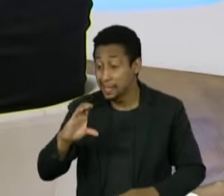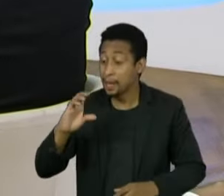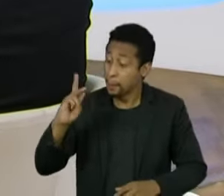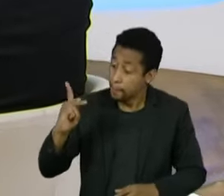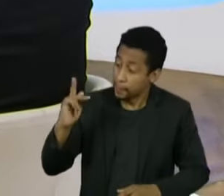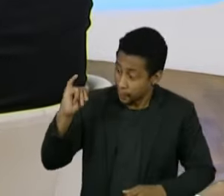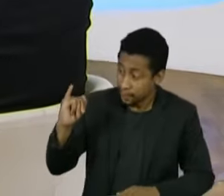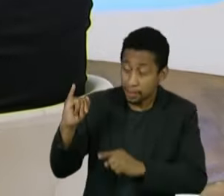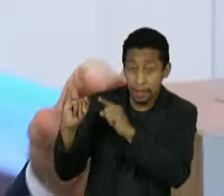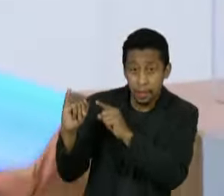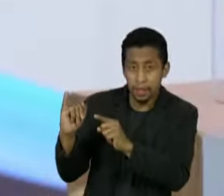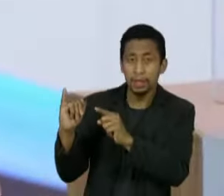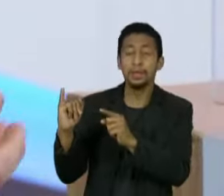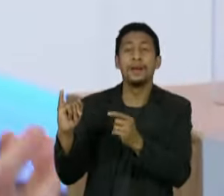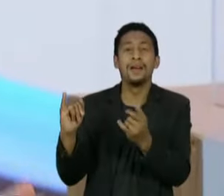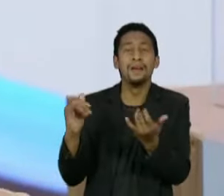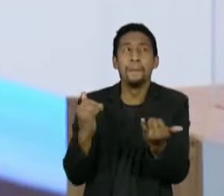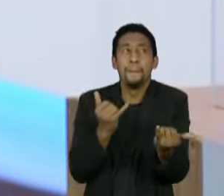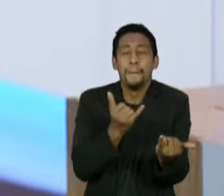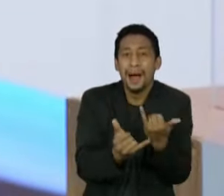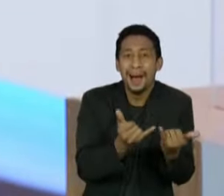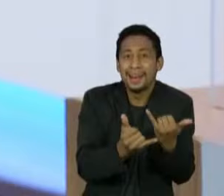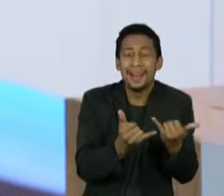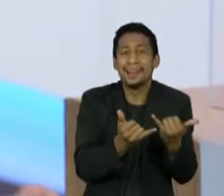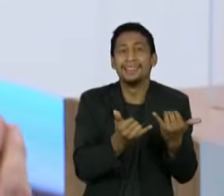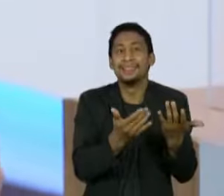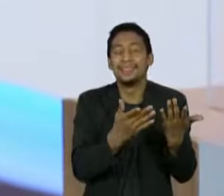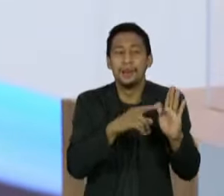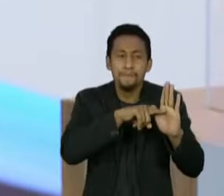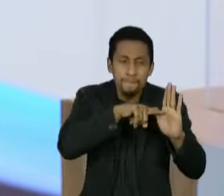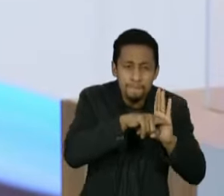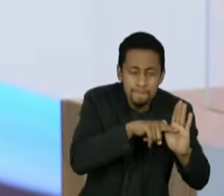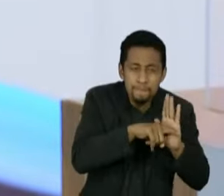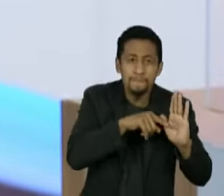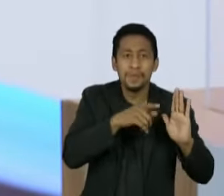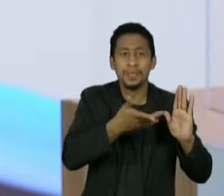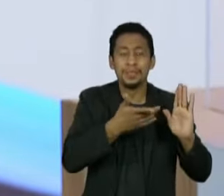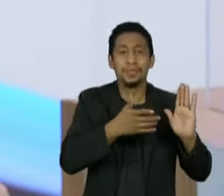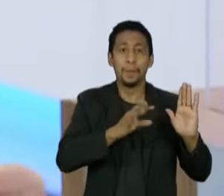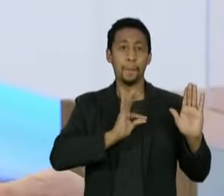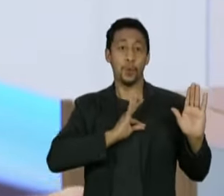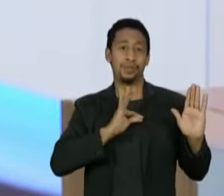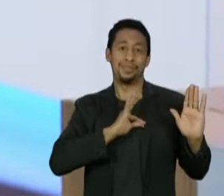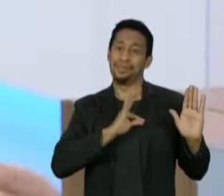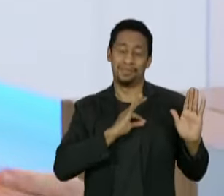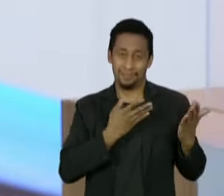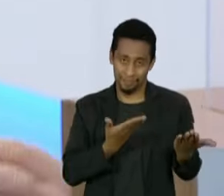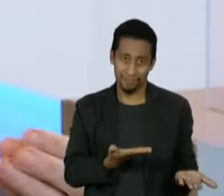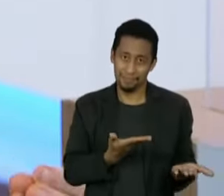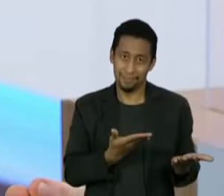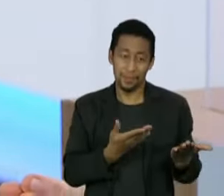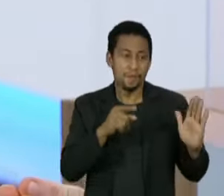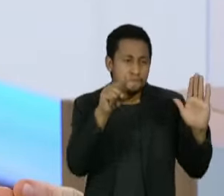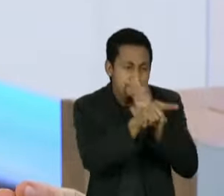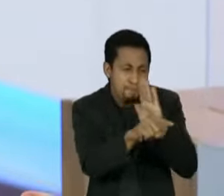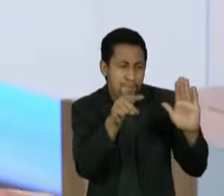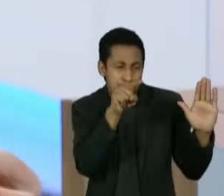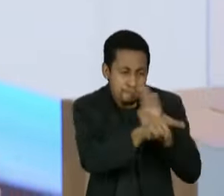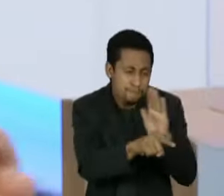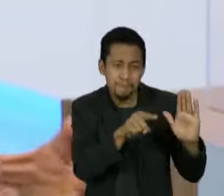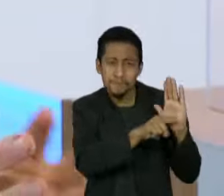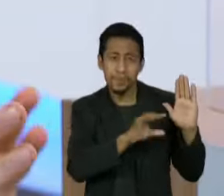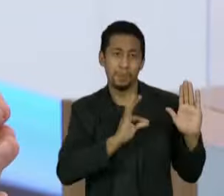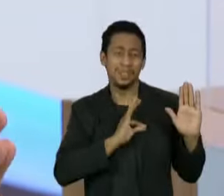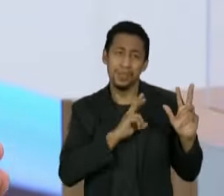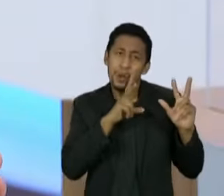se equipara a um inquérito policial. E o inquérito policial é um sistema inquisitorial. Não